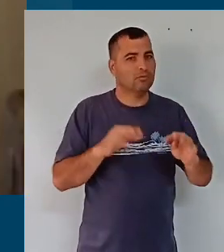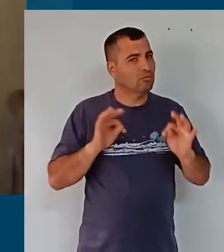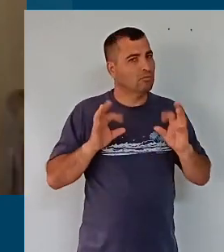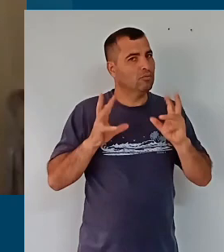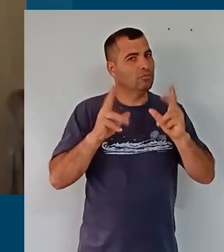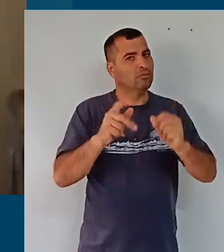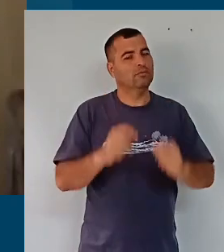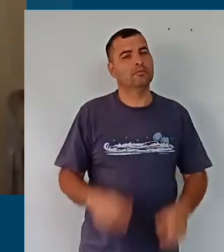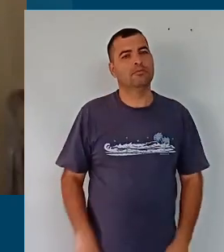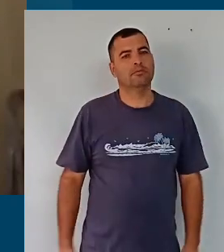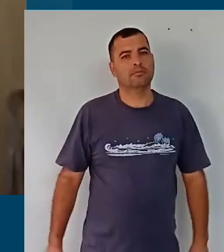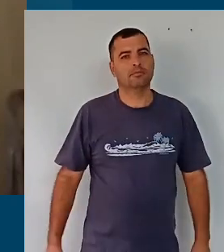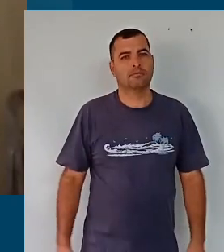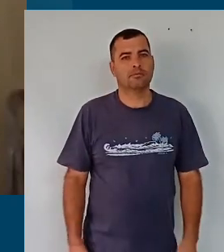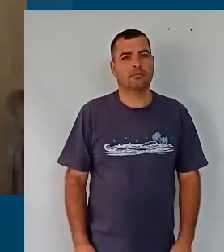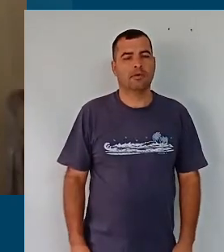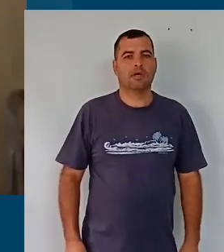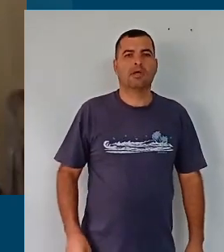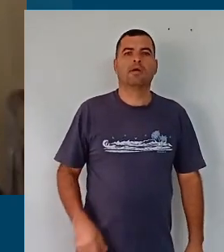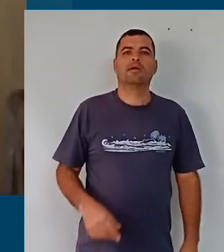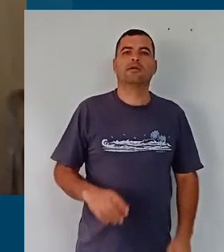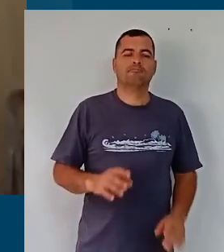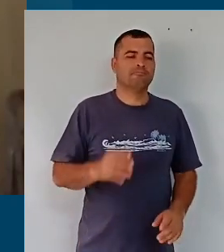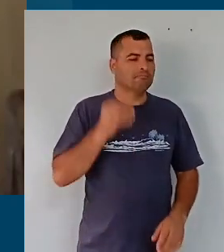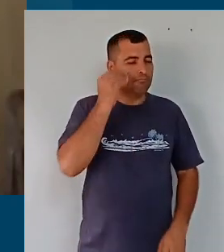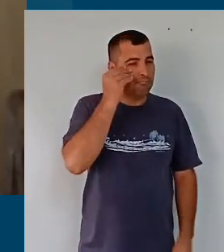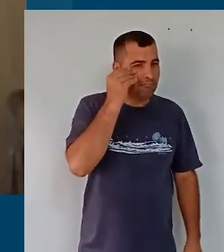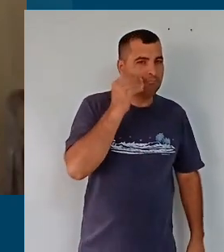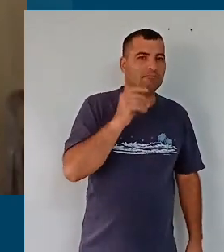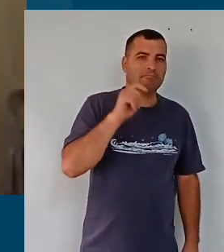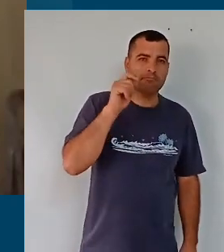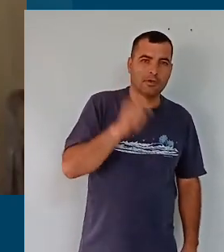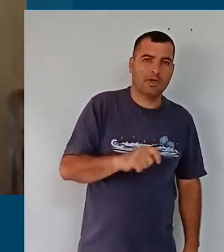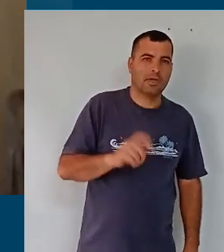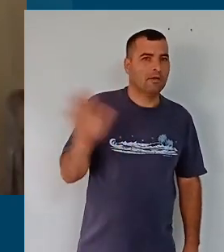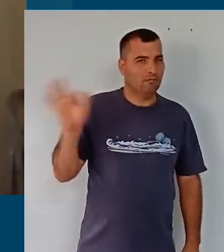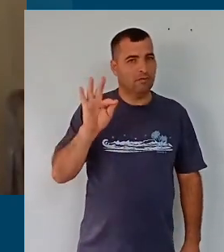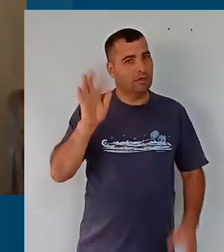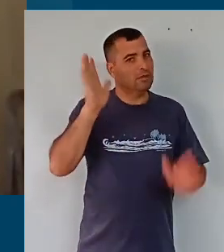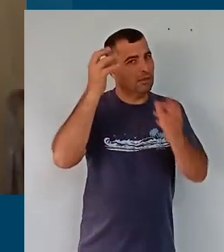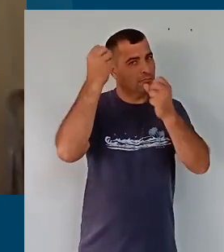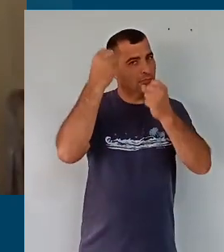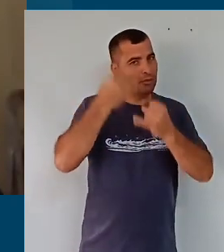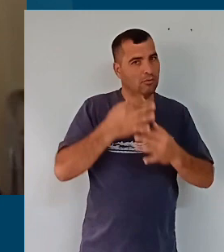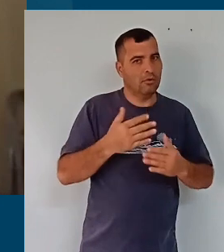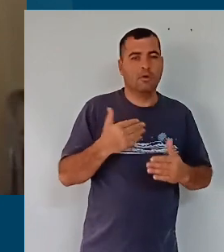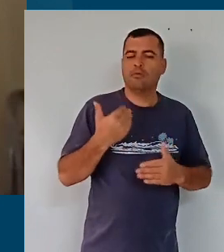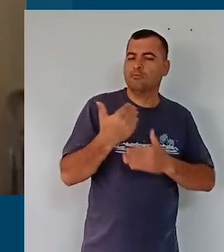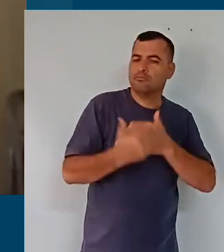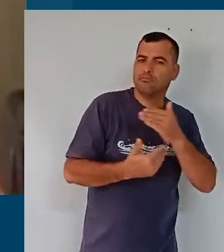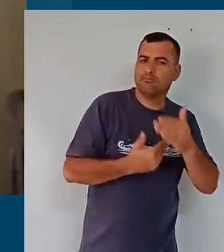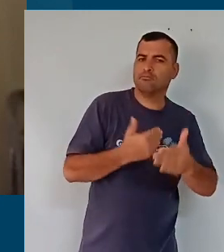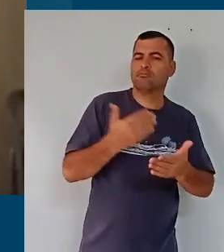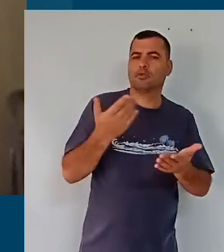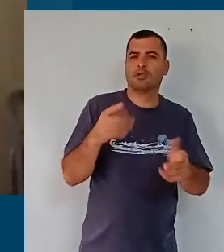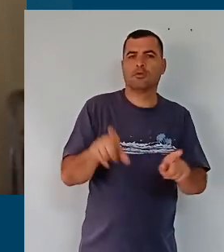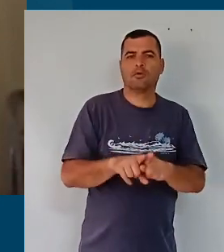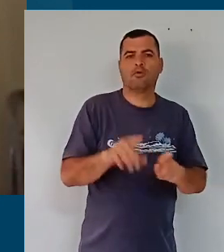dessa contribuição de rede, começar o exercício que o Fernando também colocou bem, que é o processo